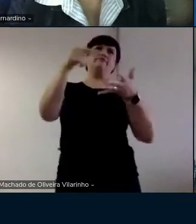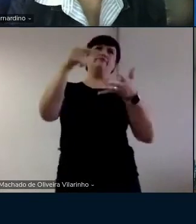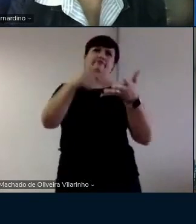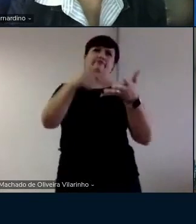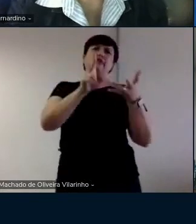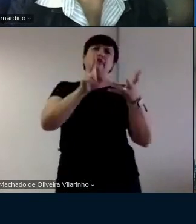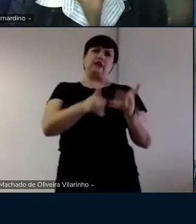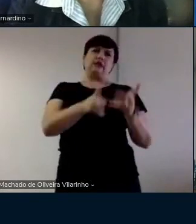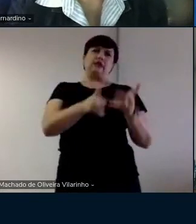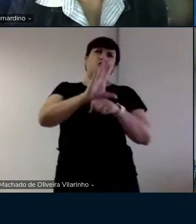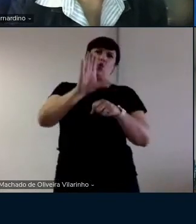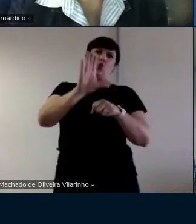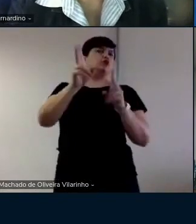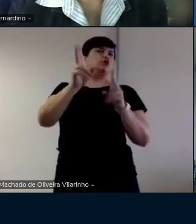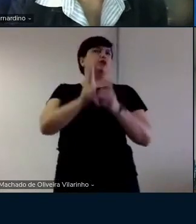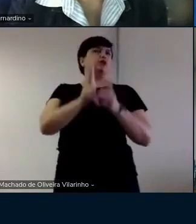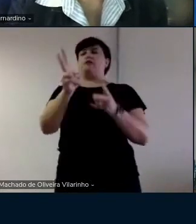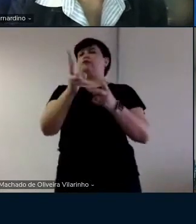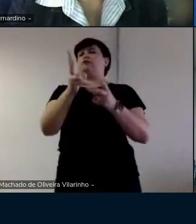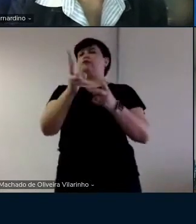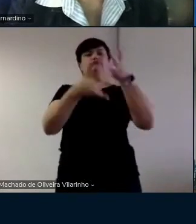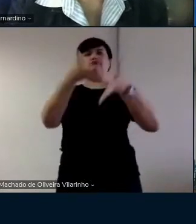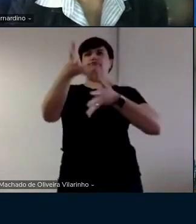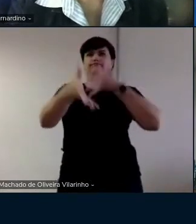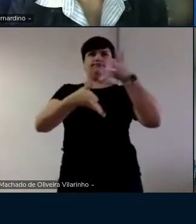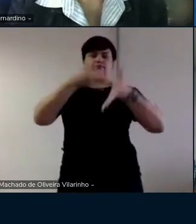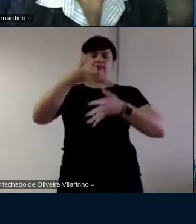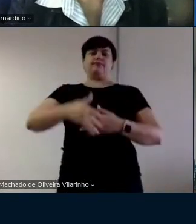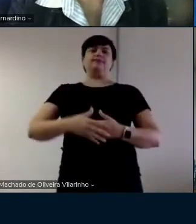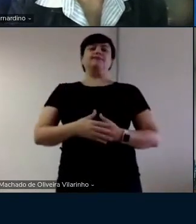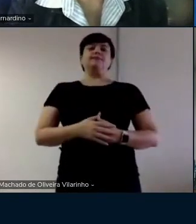ministrado em Libras, né?